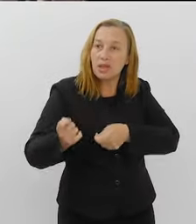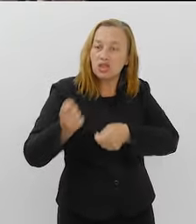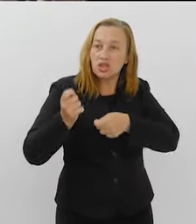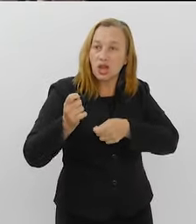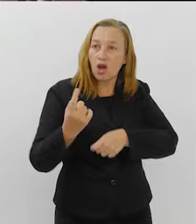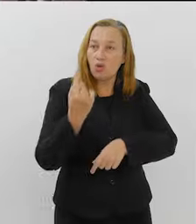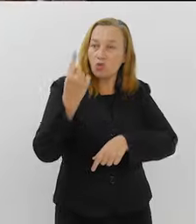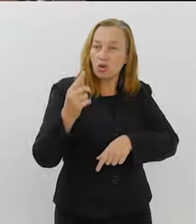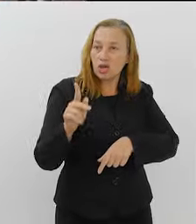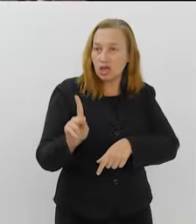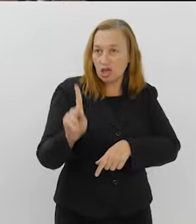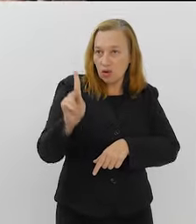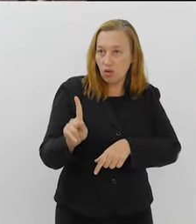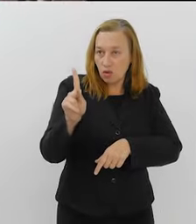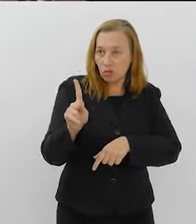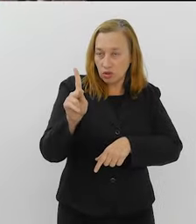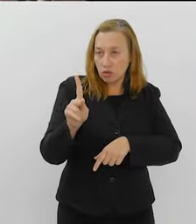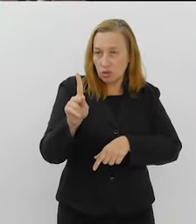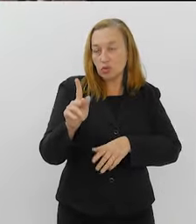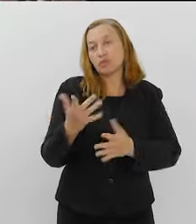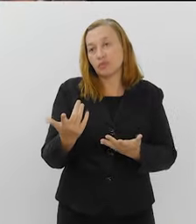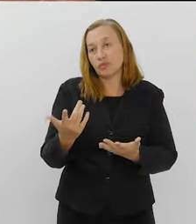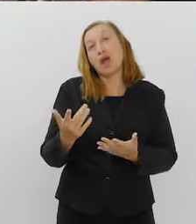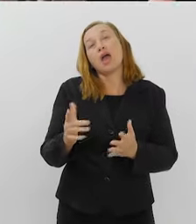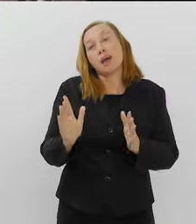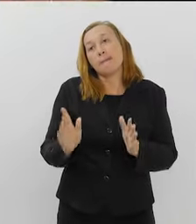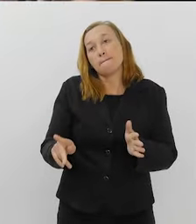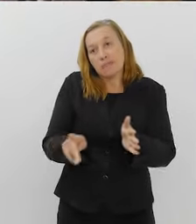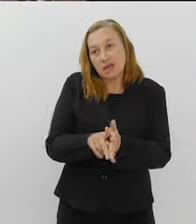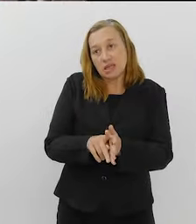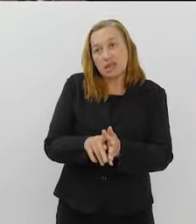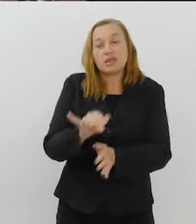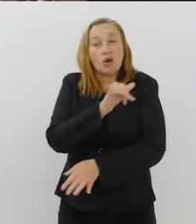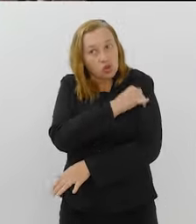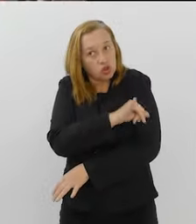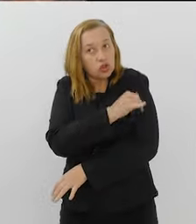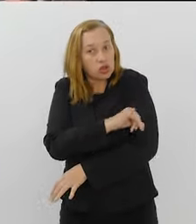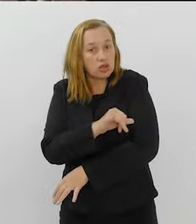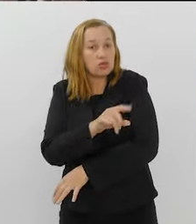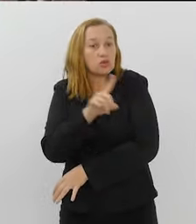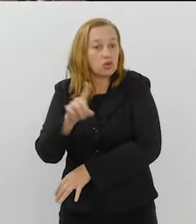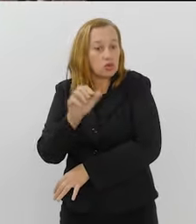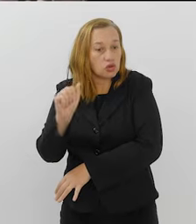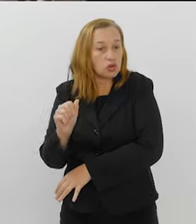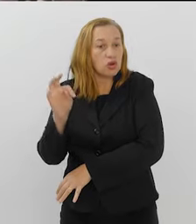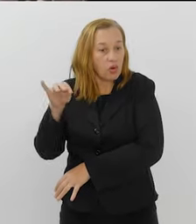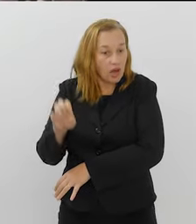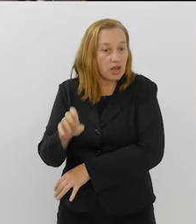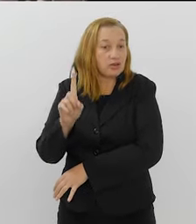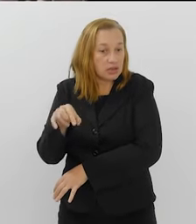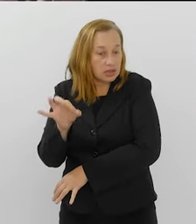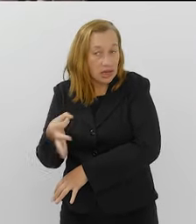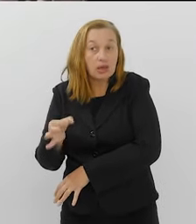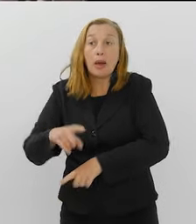não exatamente é ali, daquela região. É da região do Rio de Janeiro, da Zona Oeste, provavelmente.